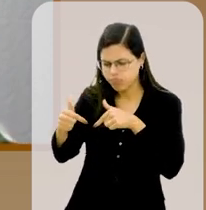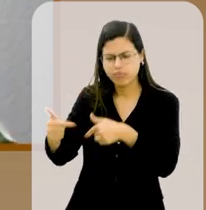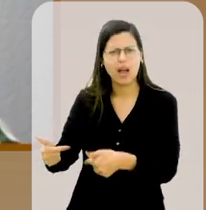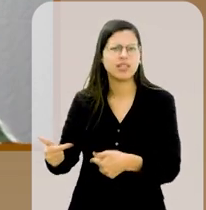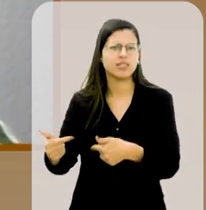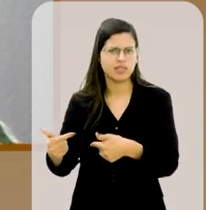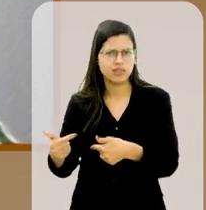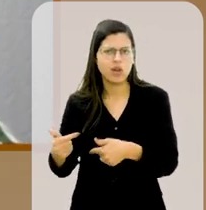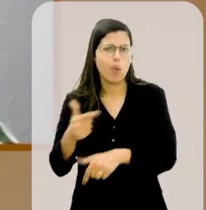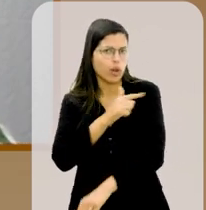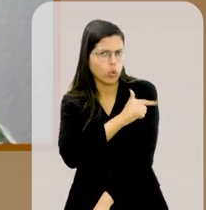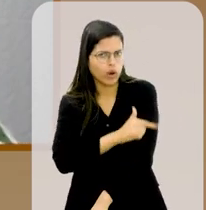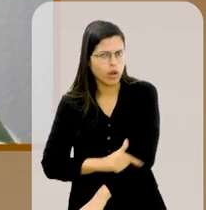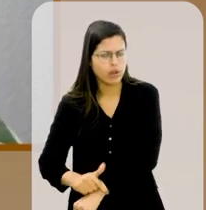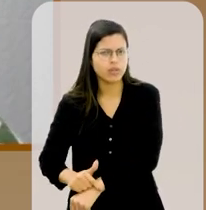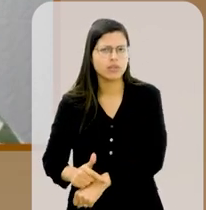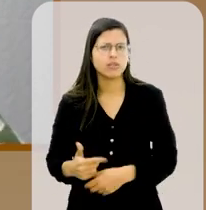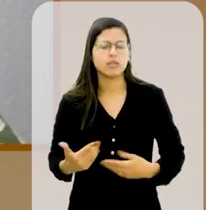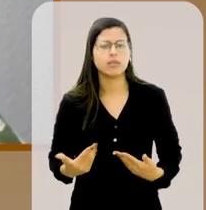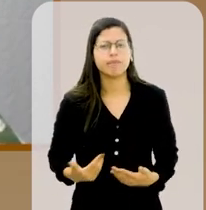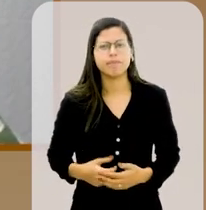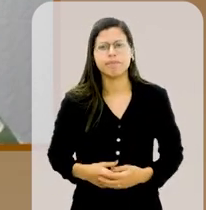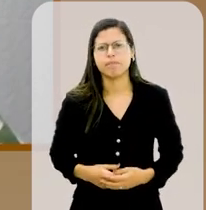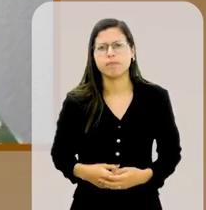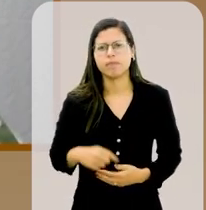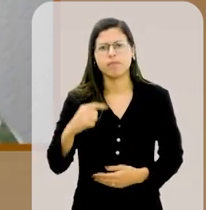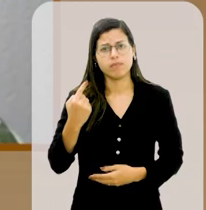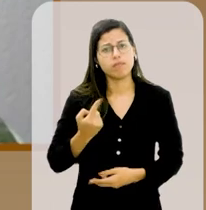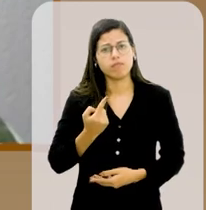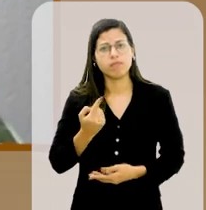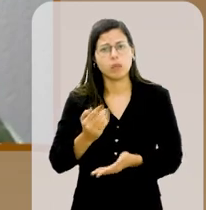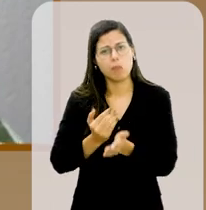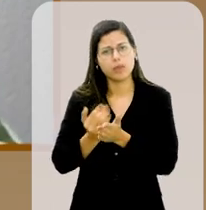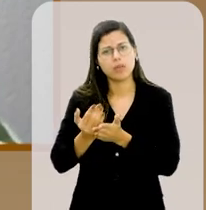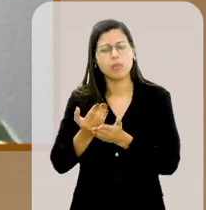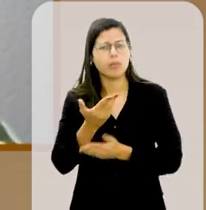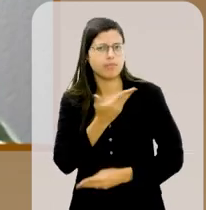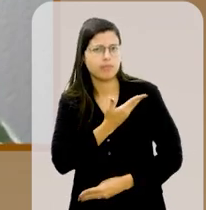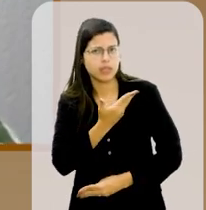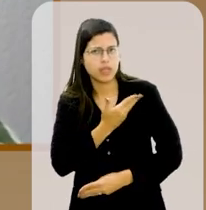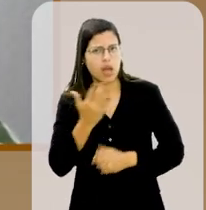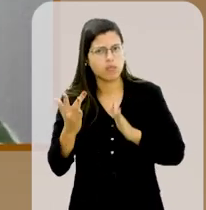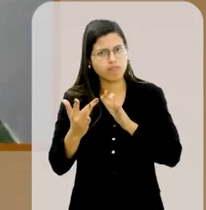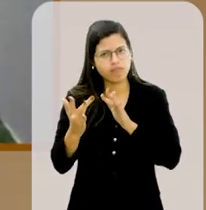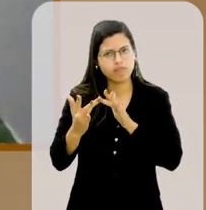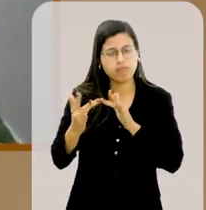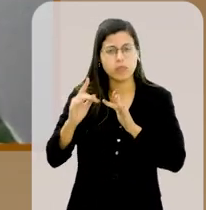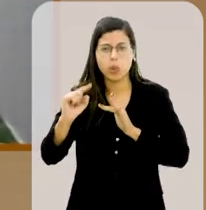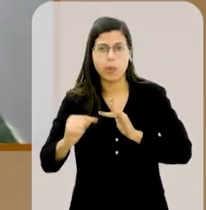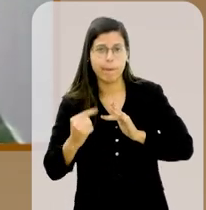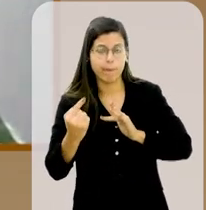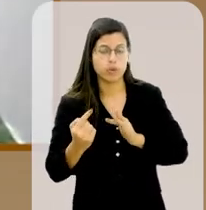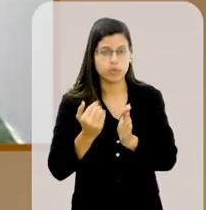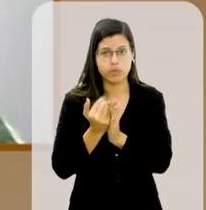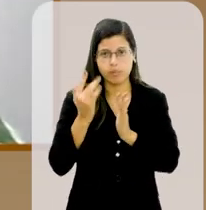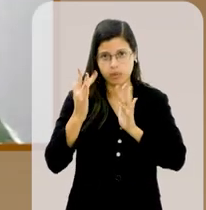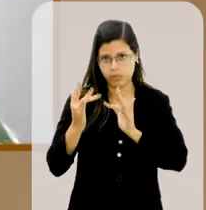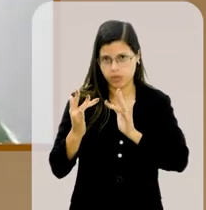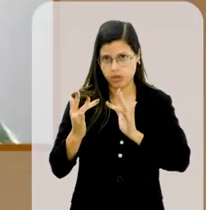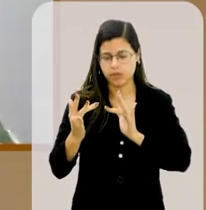muito simpática. E nós nos tornamos amigos e com o tempo começamos a namorar,